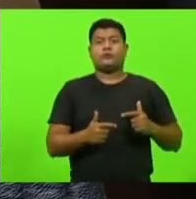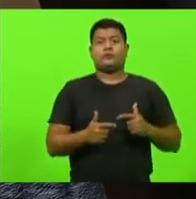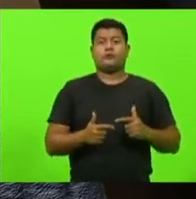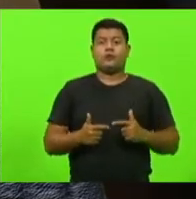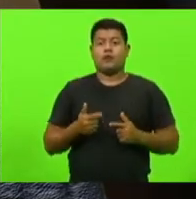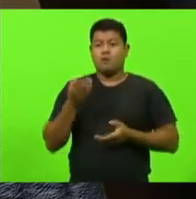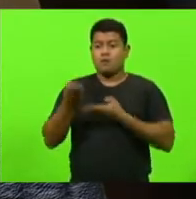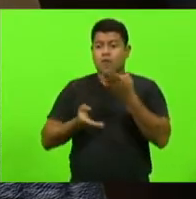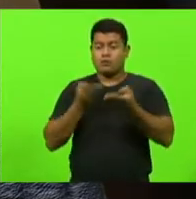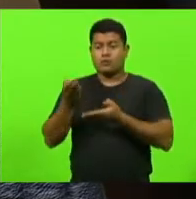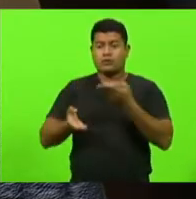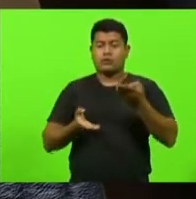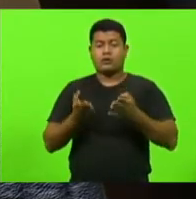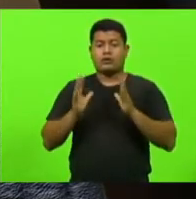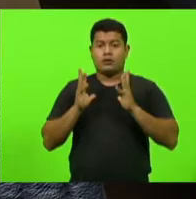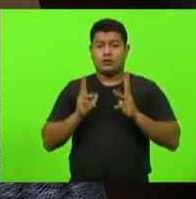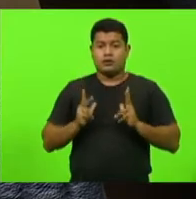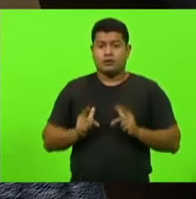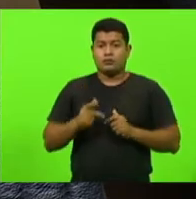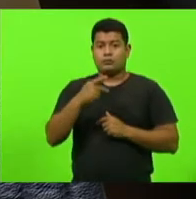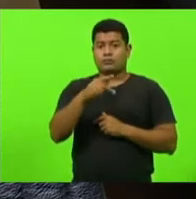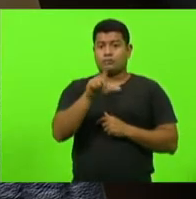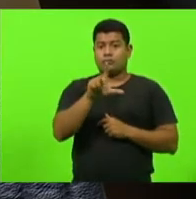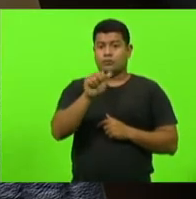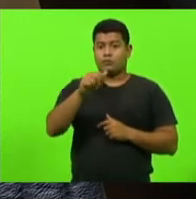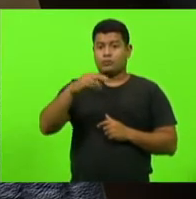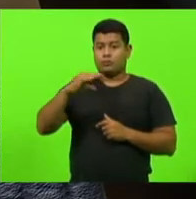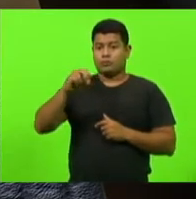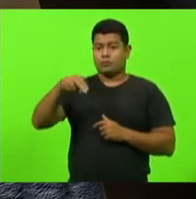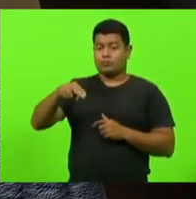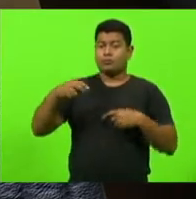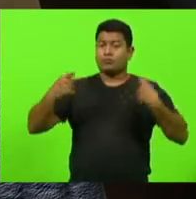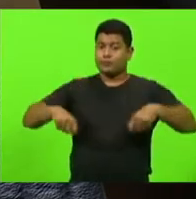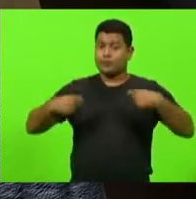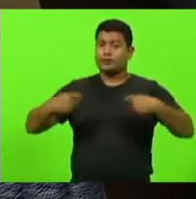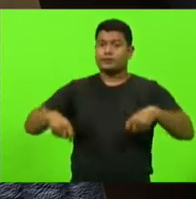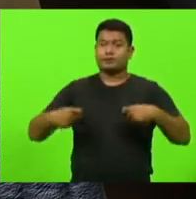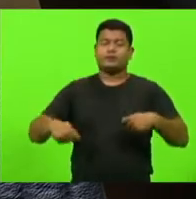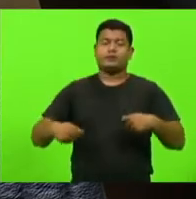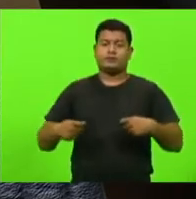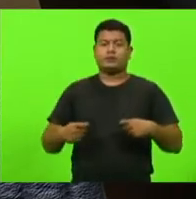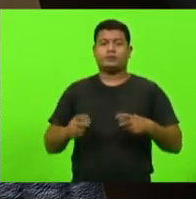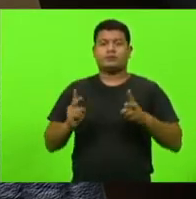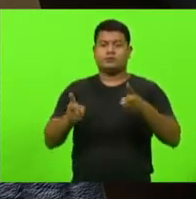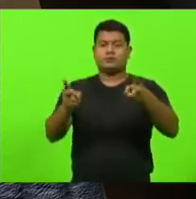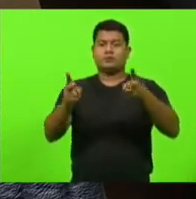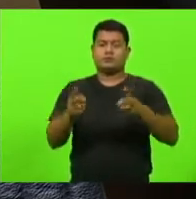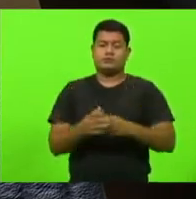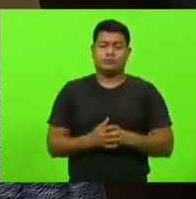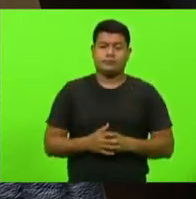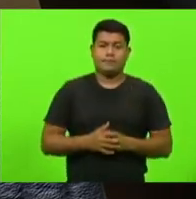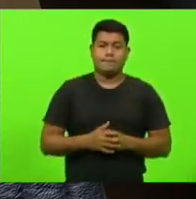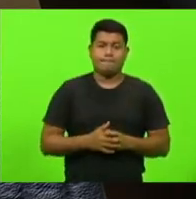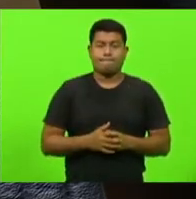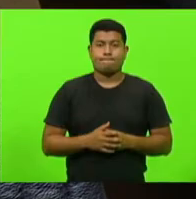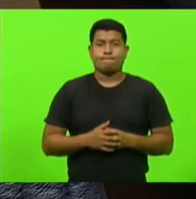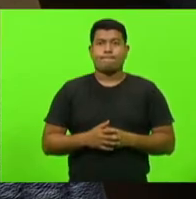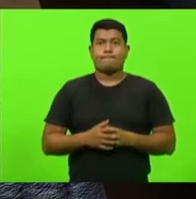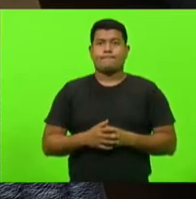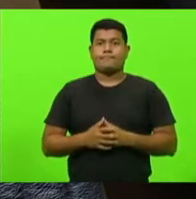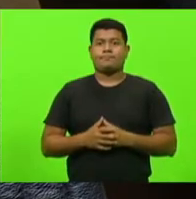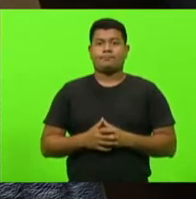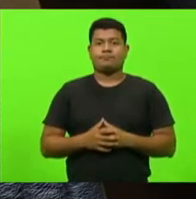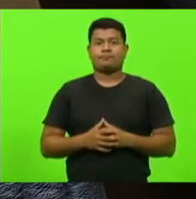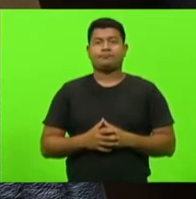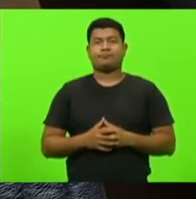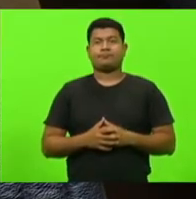sanitários previstos no Plancom devem ser mantidos. Todos os demais. Este tem que ser enquadrado ao decreto